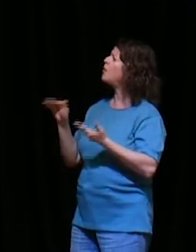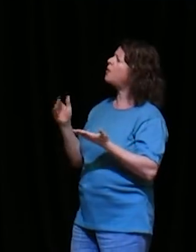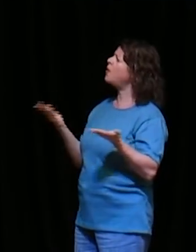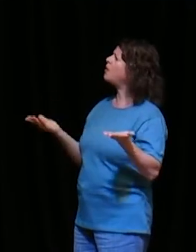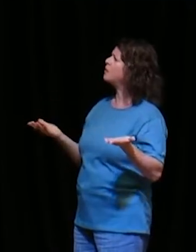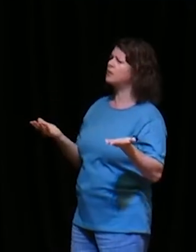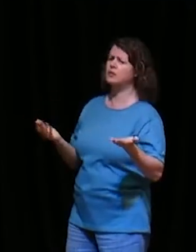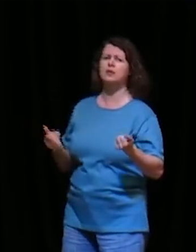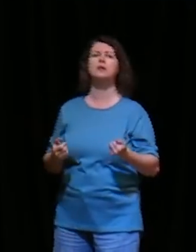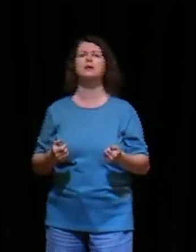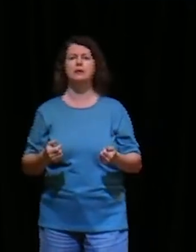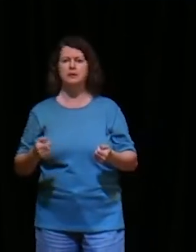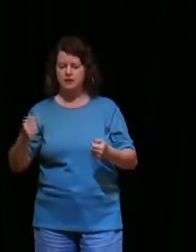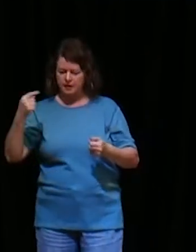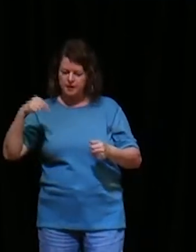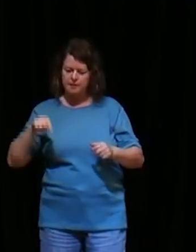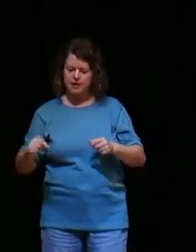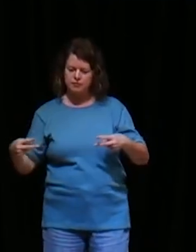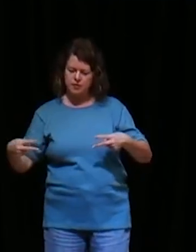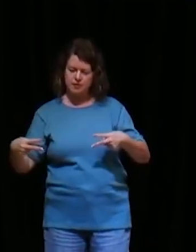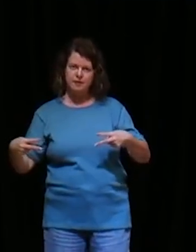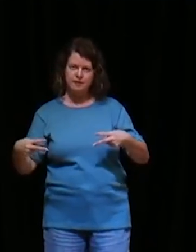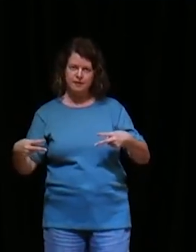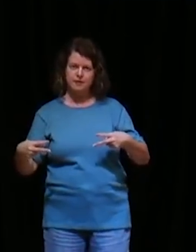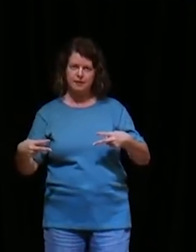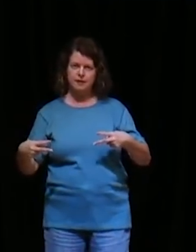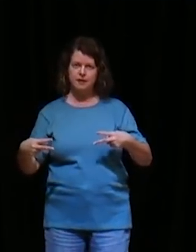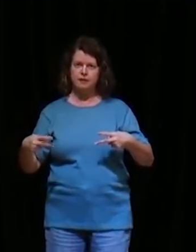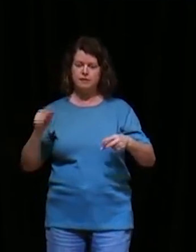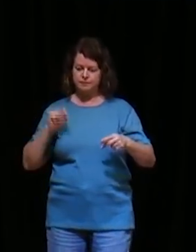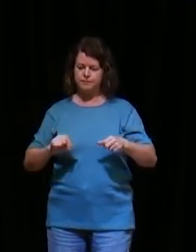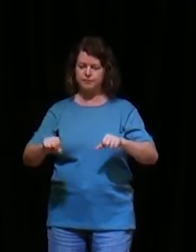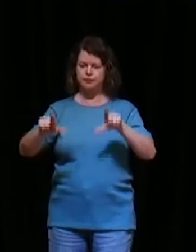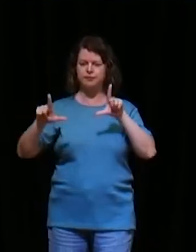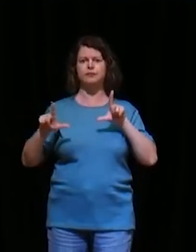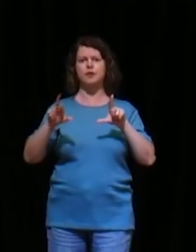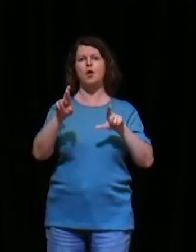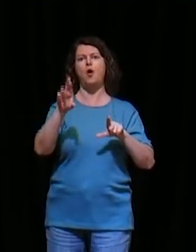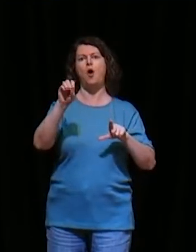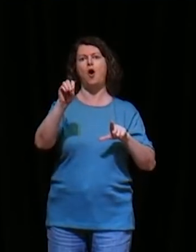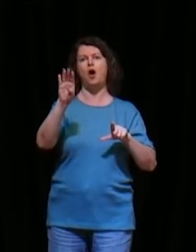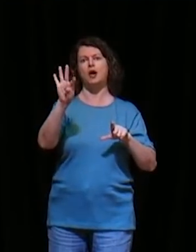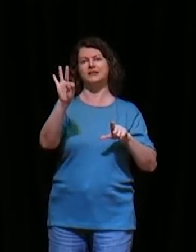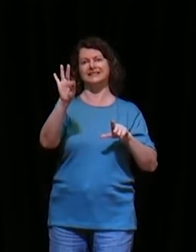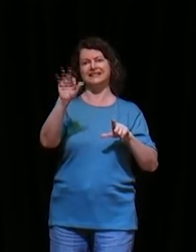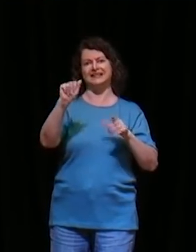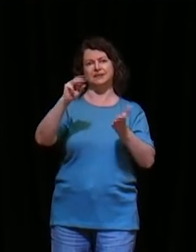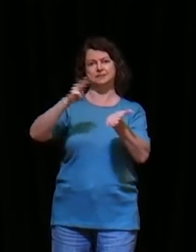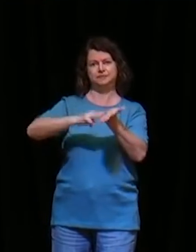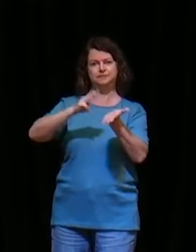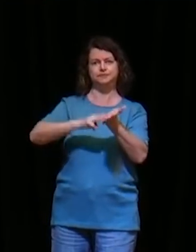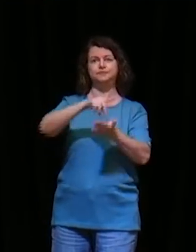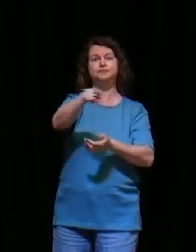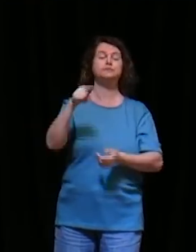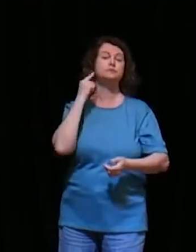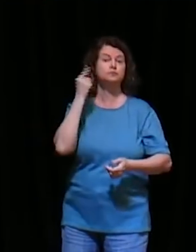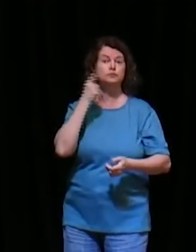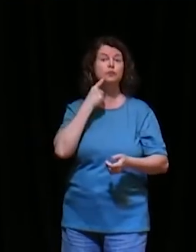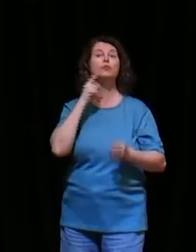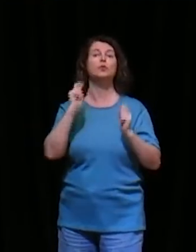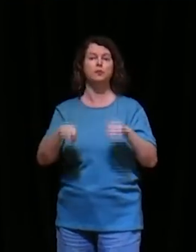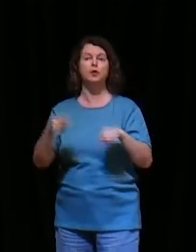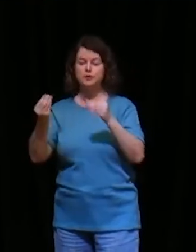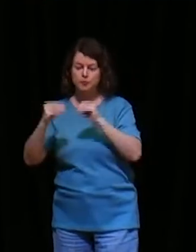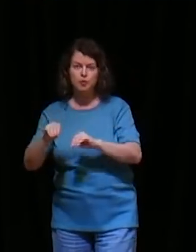se inscreve aqui embaixo, tem um link chamado, rota a membresia, você vai se inscrever, pastor Paulo, e todos os pastores, vão ser